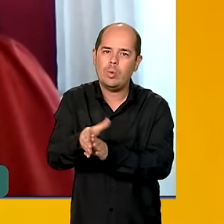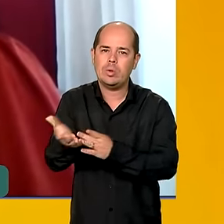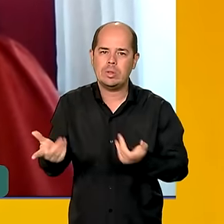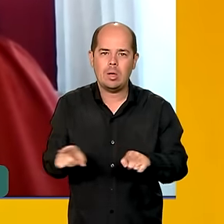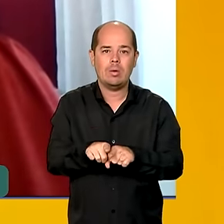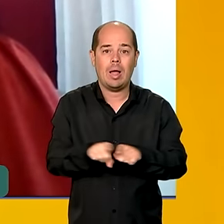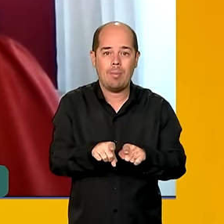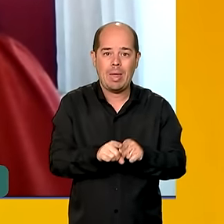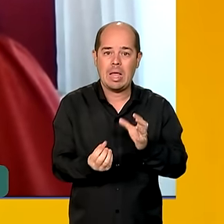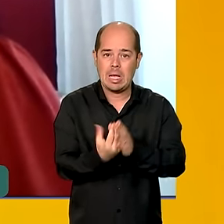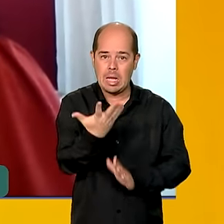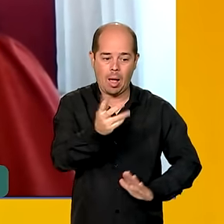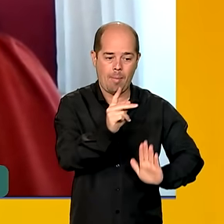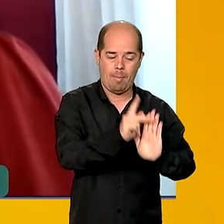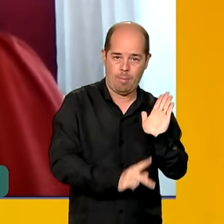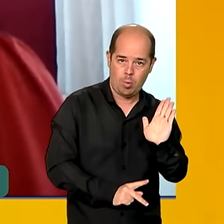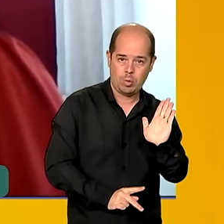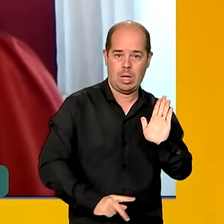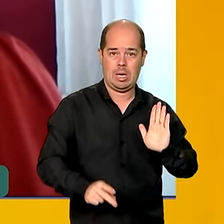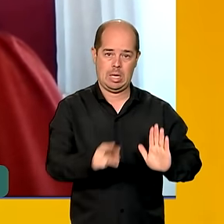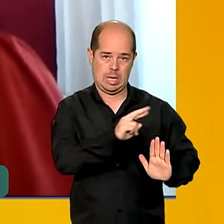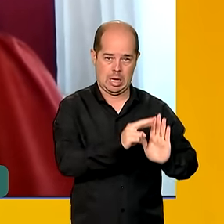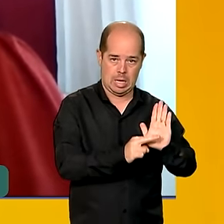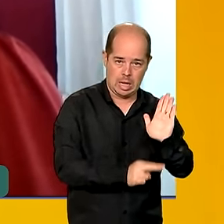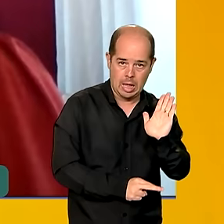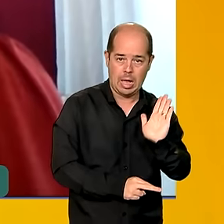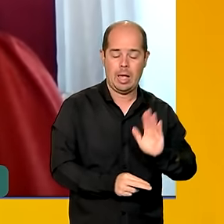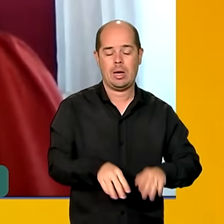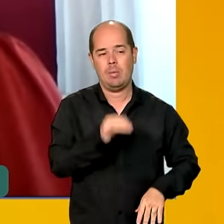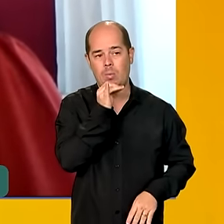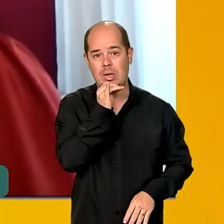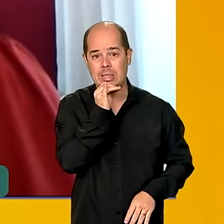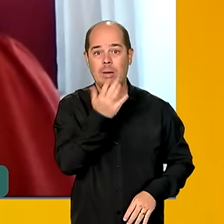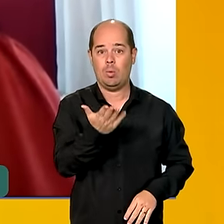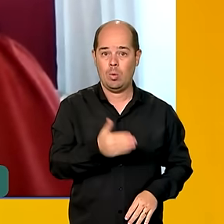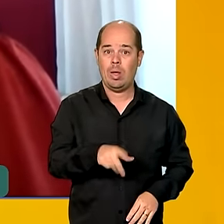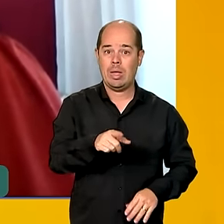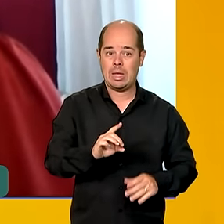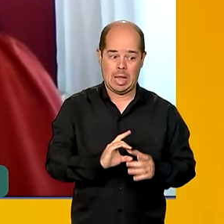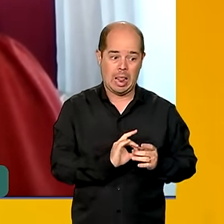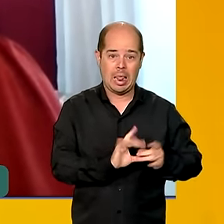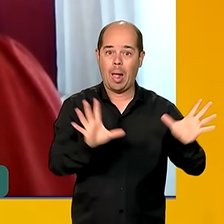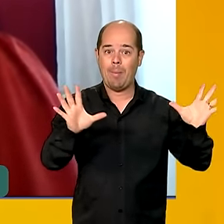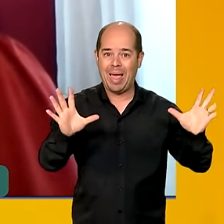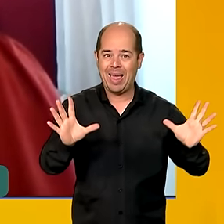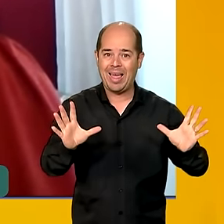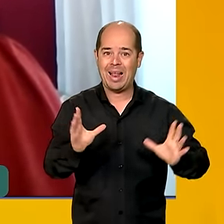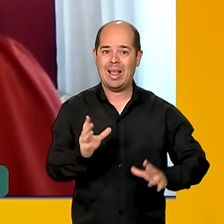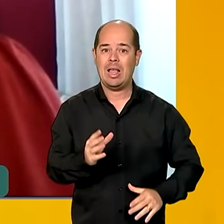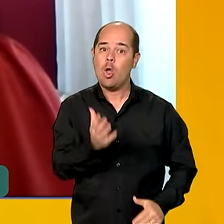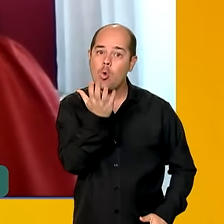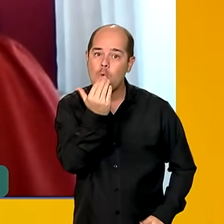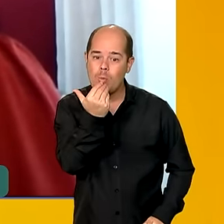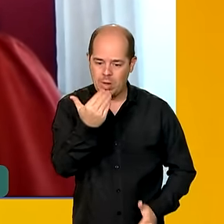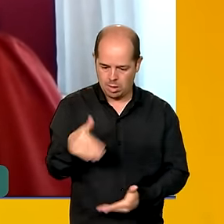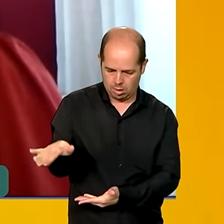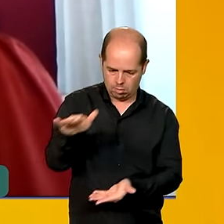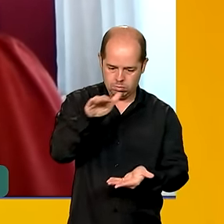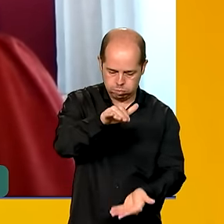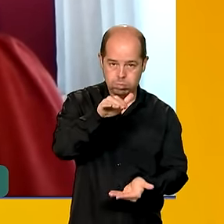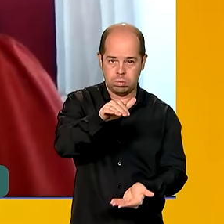importantes, como, por exemplo, o que libera as cestas básicas, liberou 52 mil cestas básicas